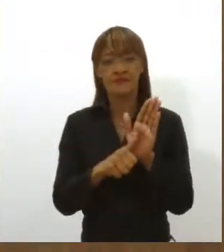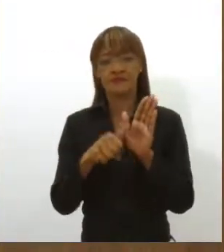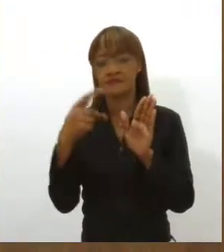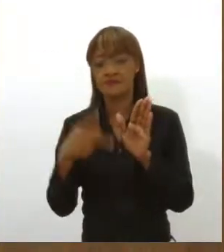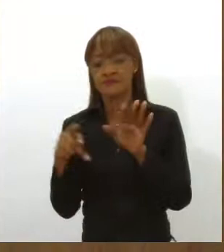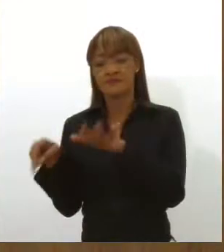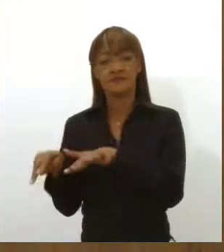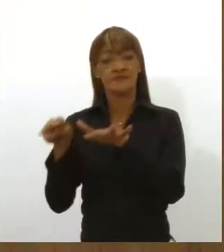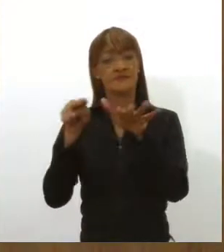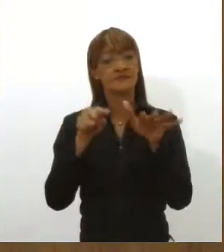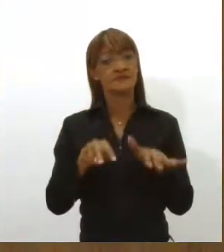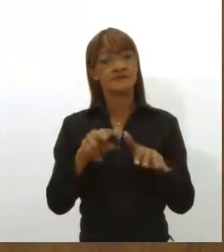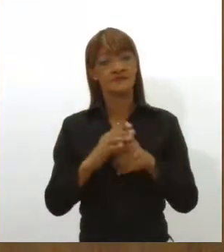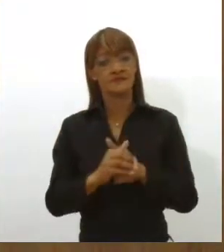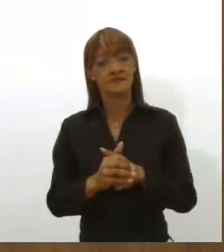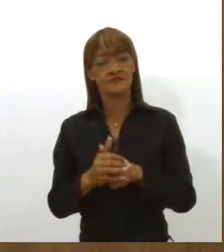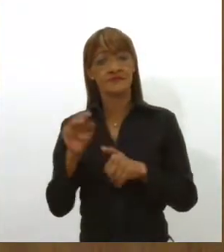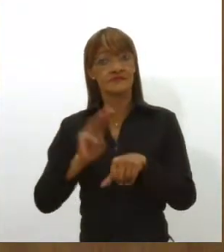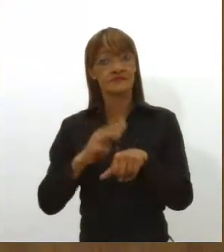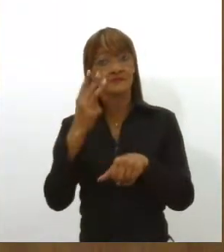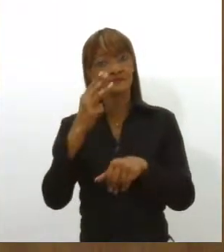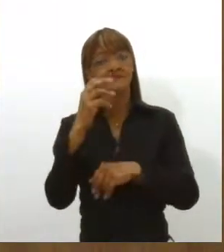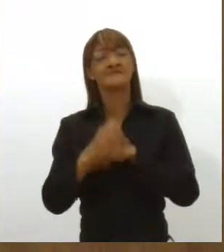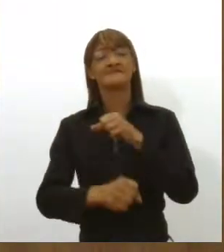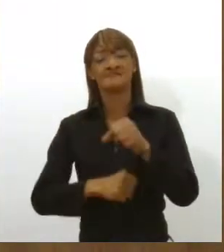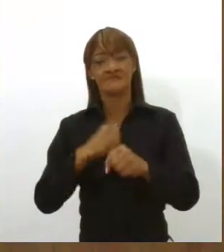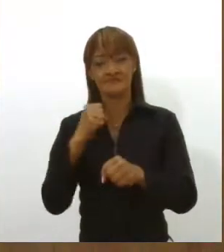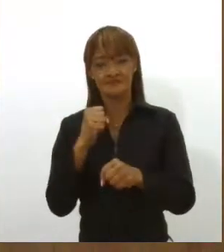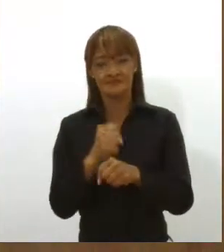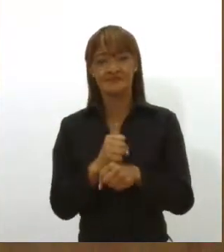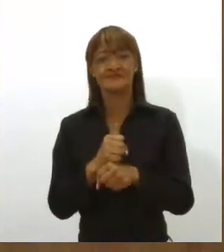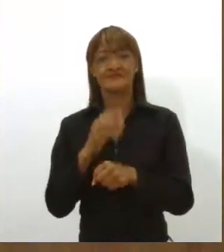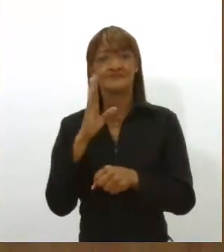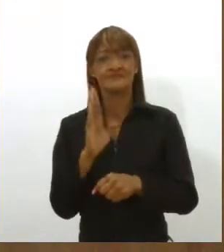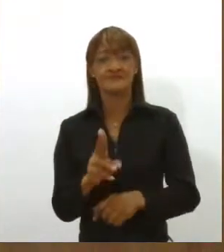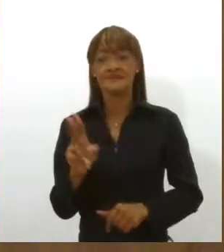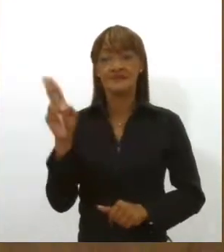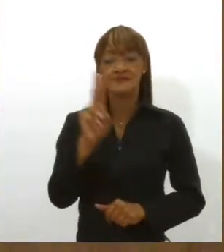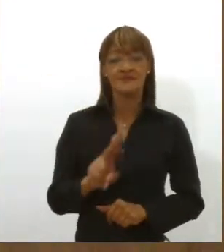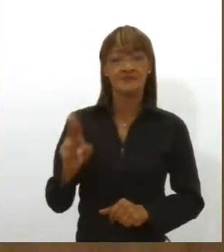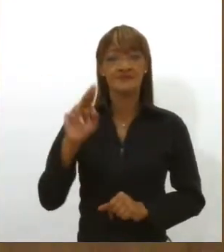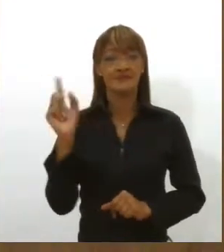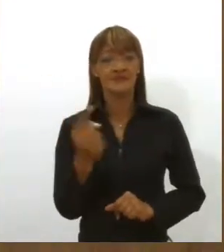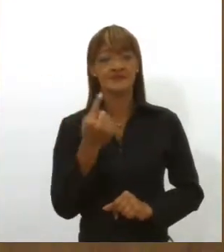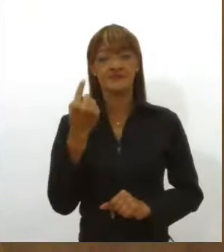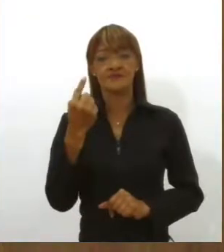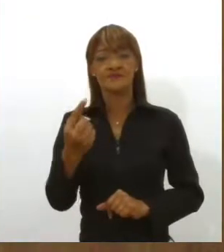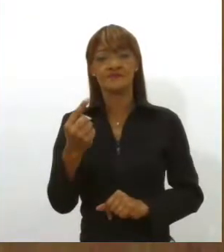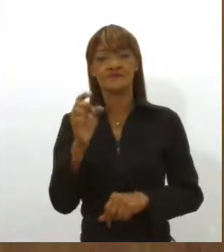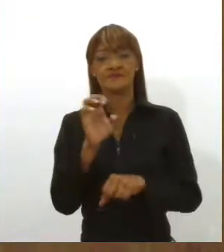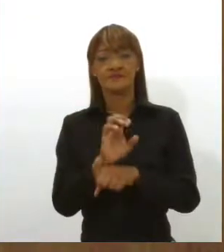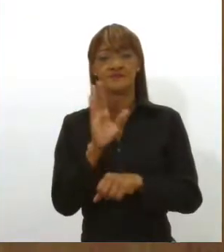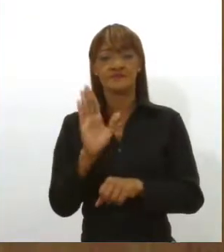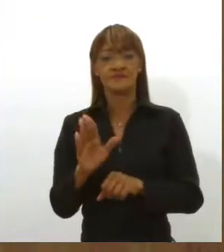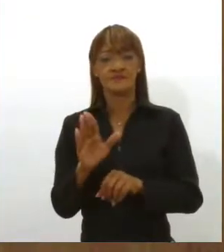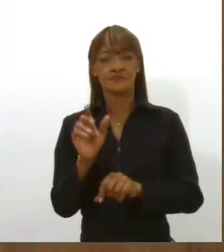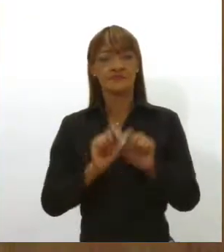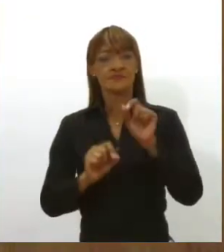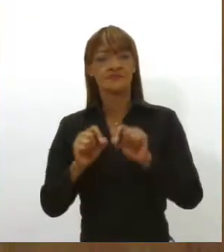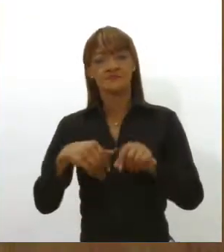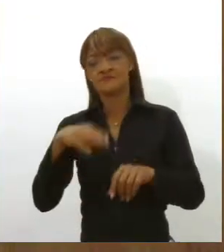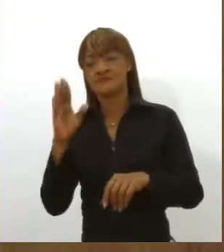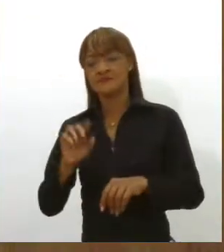Esse é o terceiro ano que a única instituição de ensino superior do Estado participa do levantamento, que inclui mais de 1.600